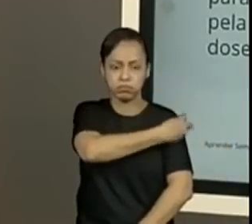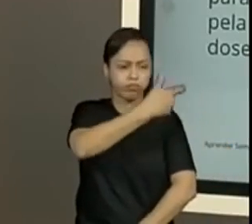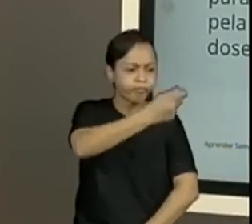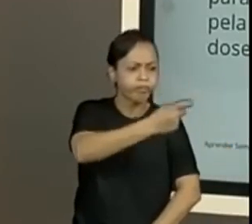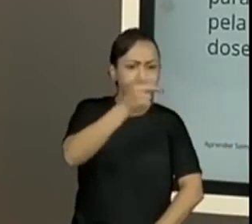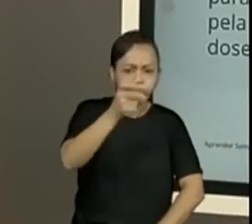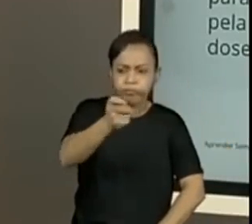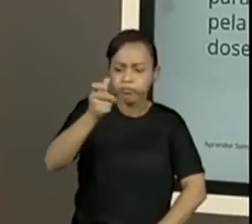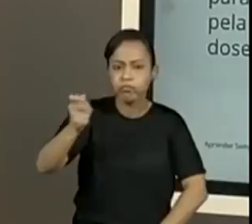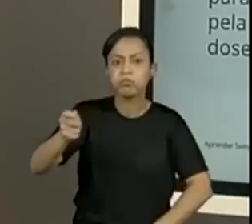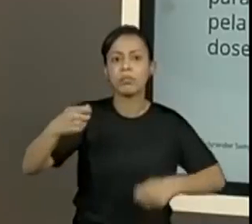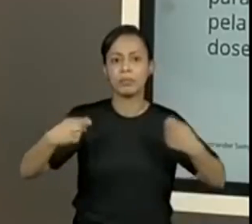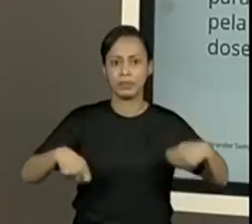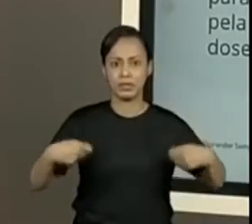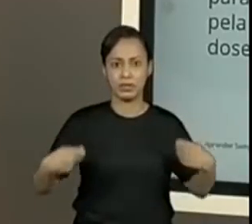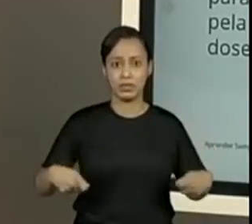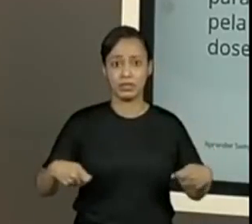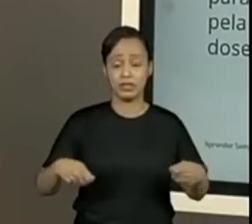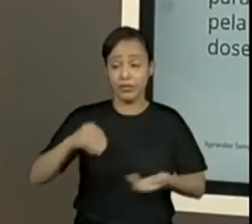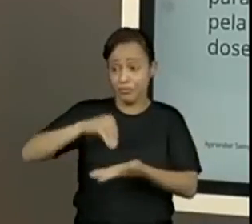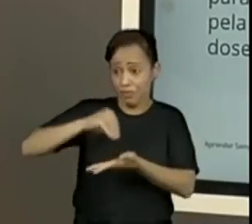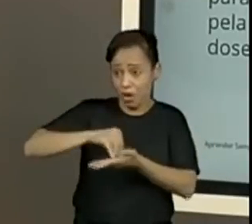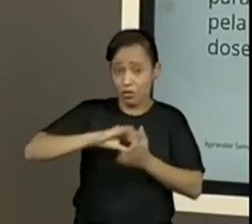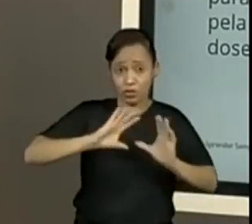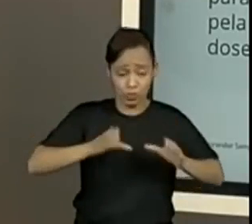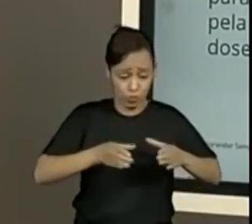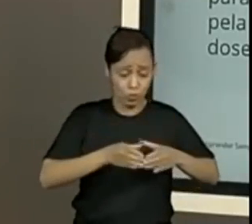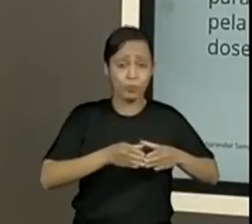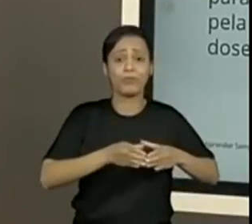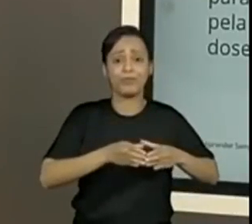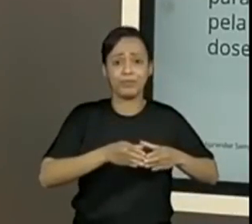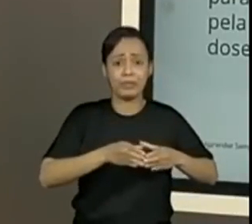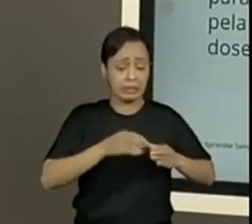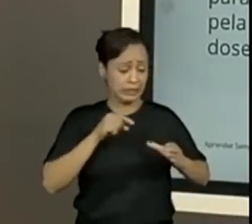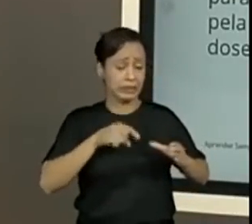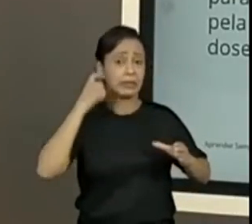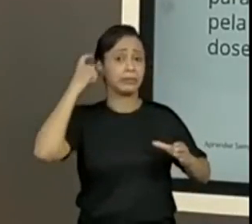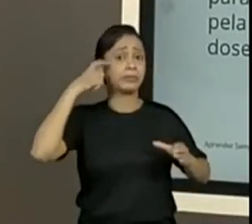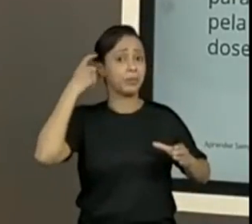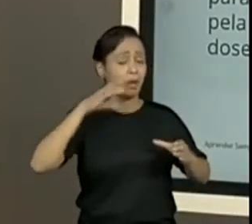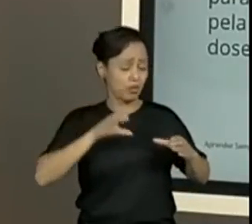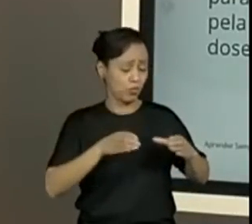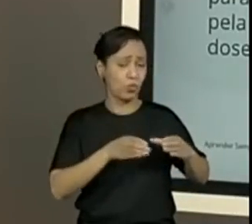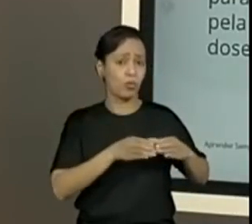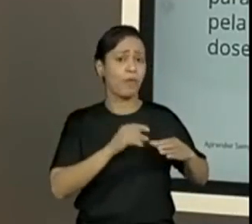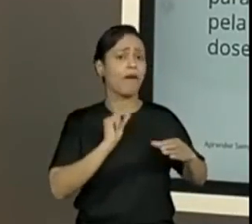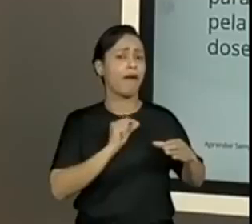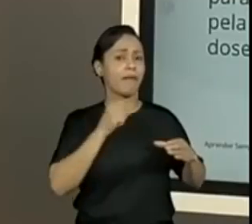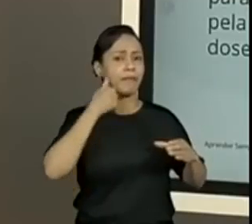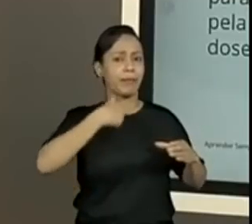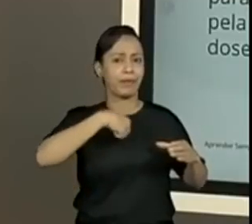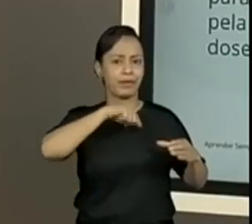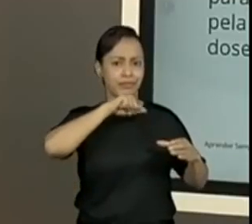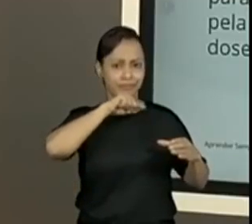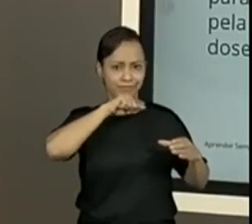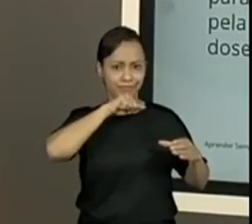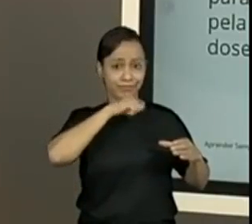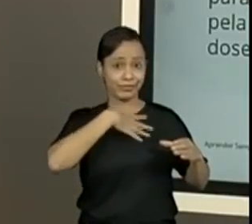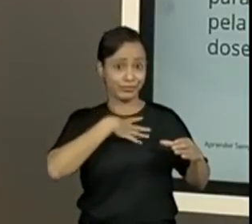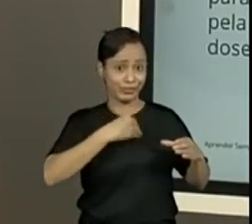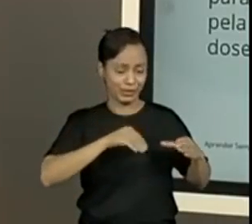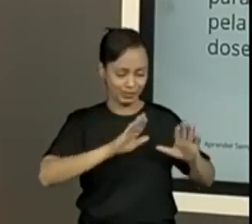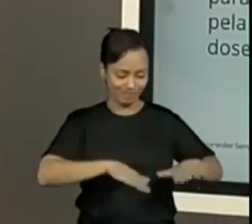um grupo que ele quer vacinar que ainda não se vacinou? Quem são essas pessoas que eles estão preocupados? A mãe, as crianças.